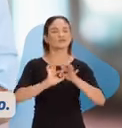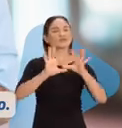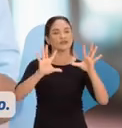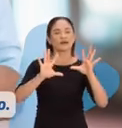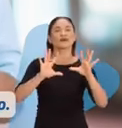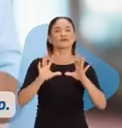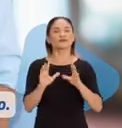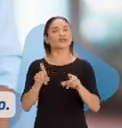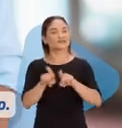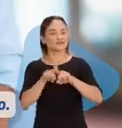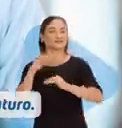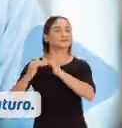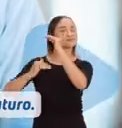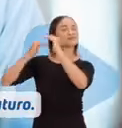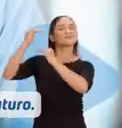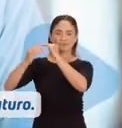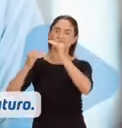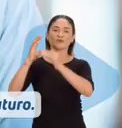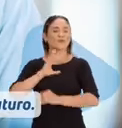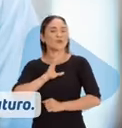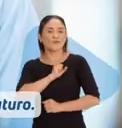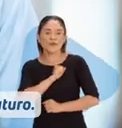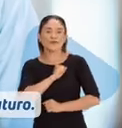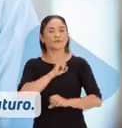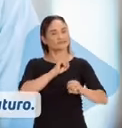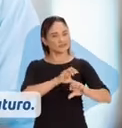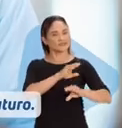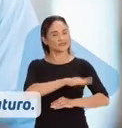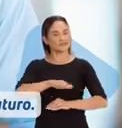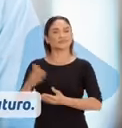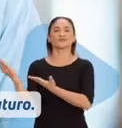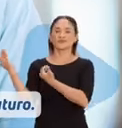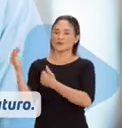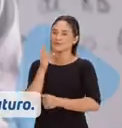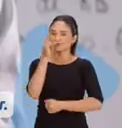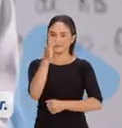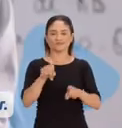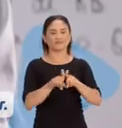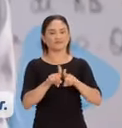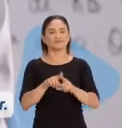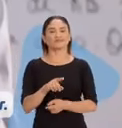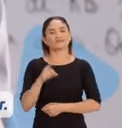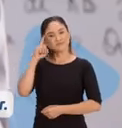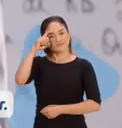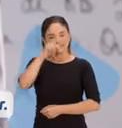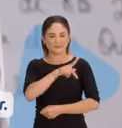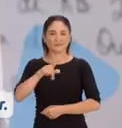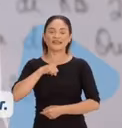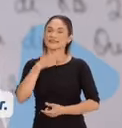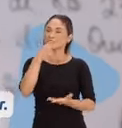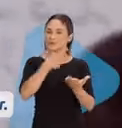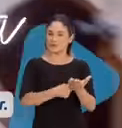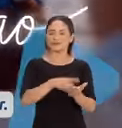oportunidades, desenvolvimento. Paixão pela formação de crianças e jovens. Paixão pelo futuro. O professor Kleber tem